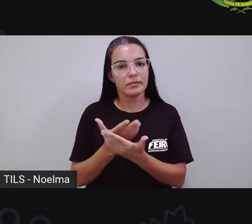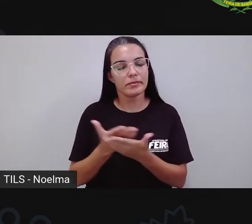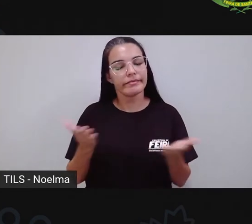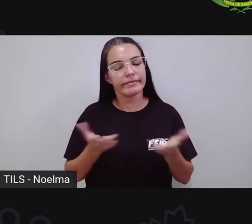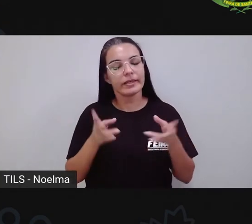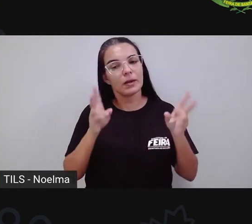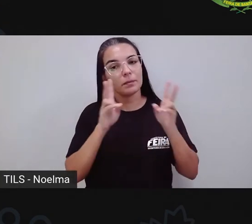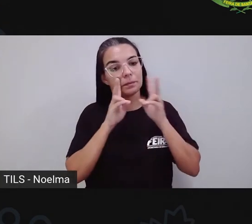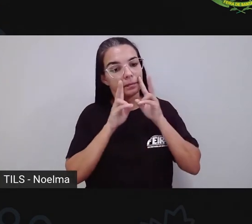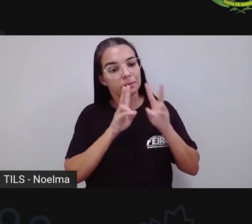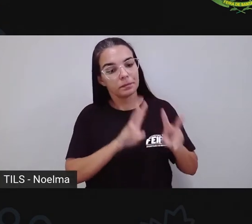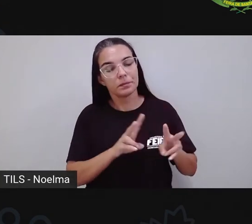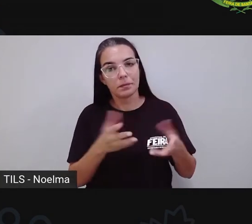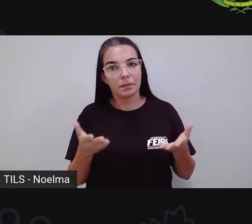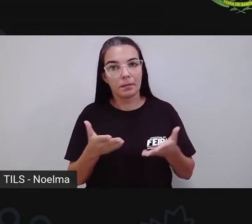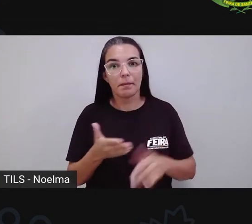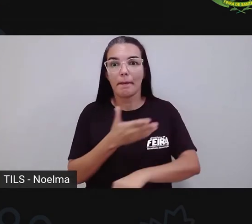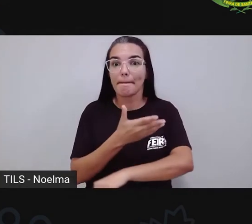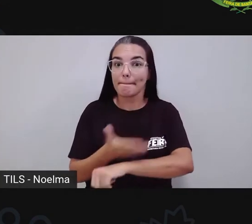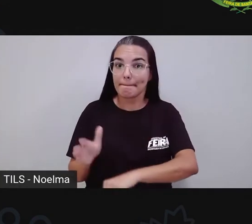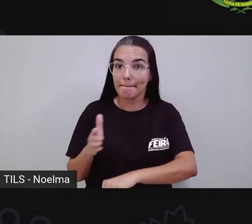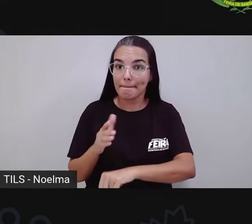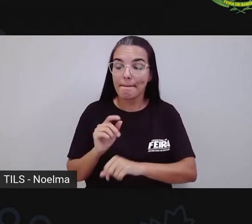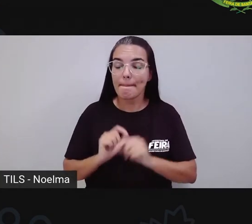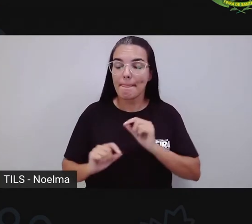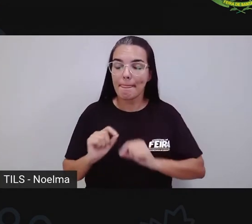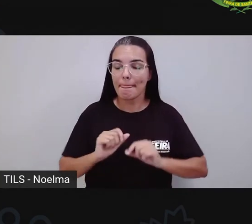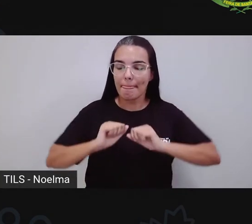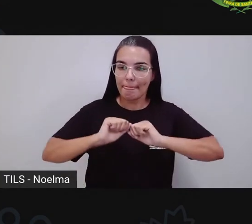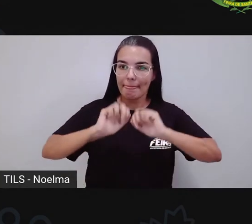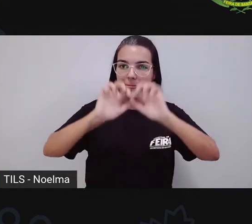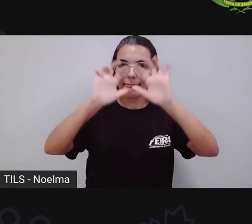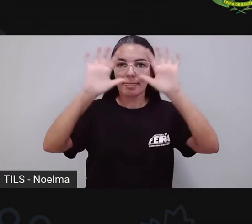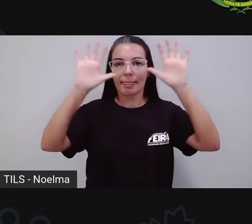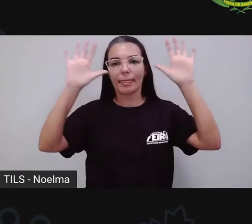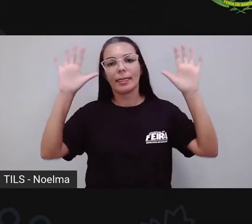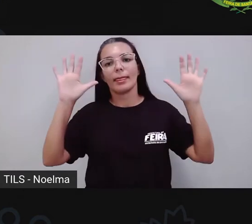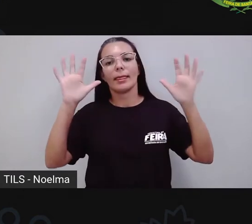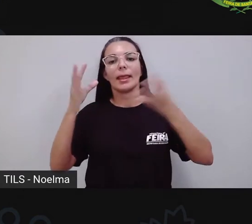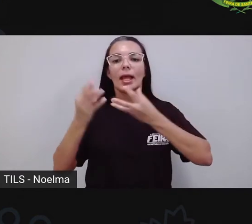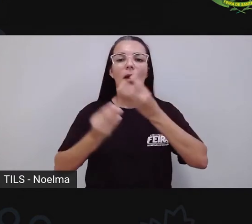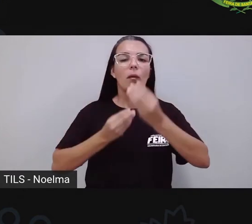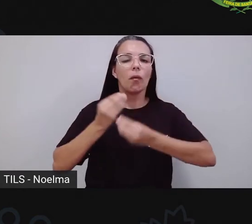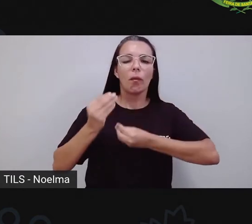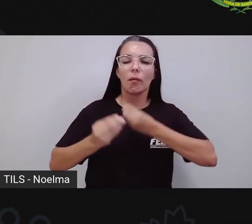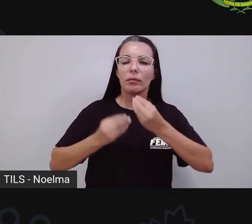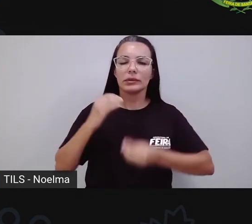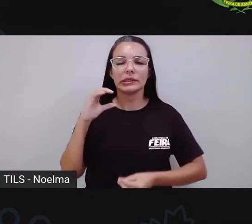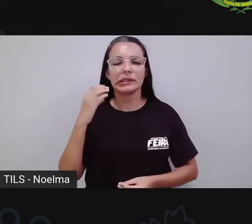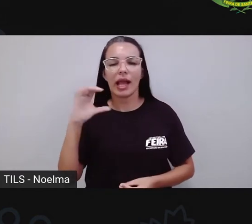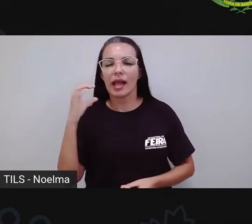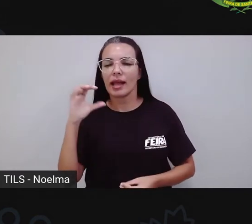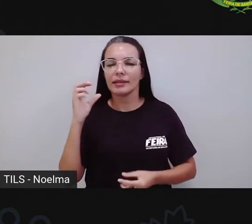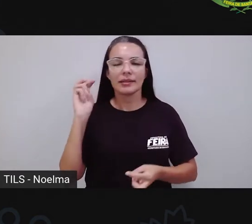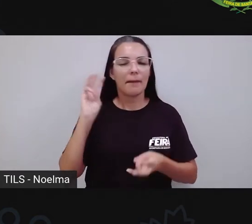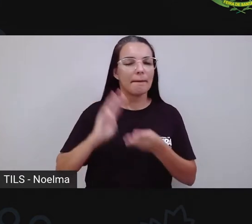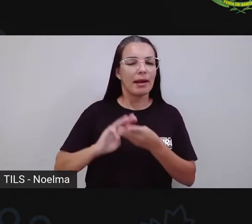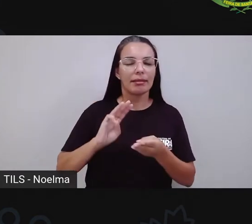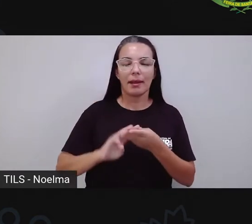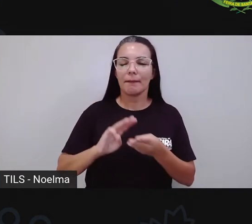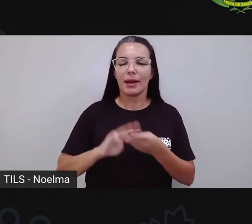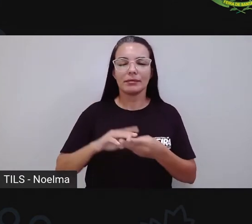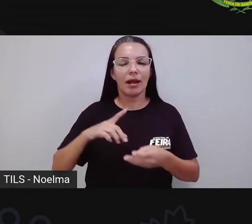observar, né? De forma prática, de forma clara, como esses assuntos aí desse índice da matemática fazem